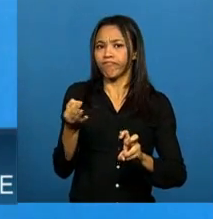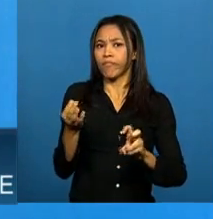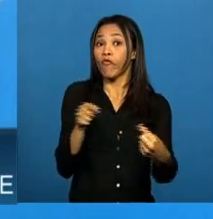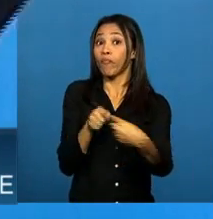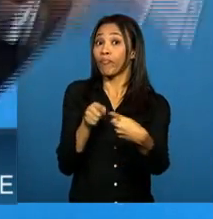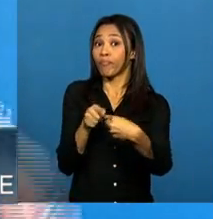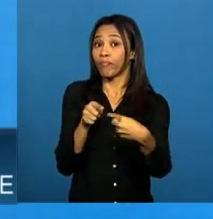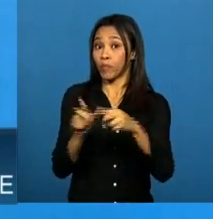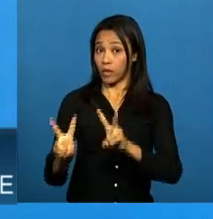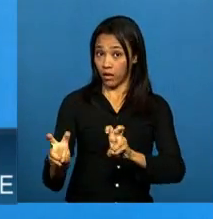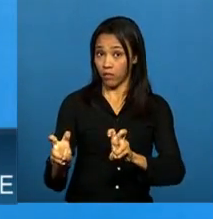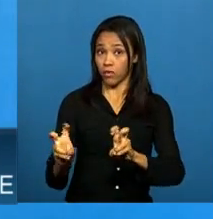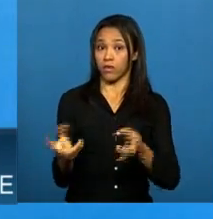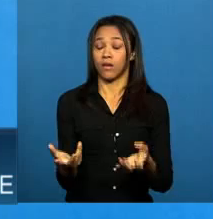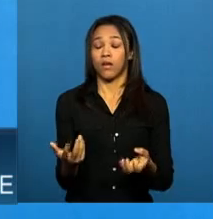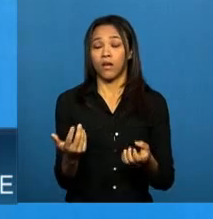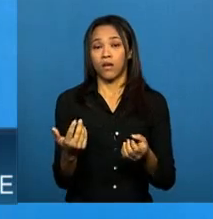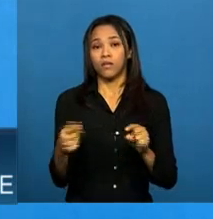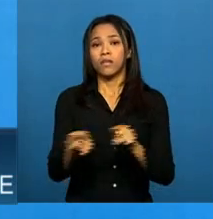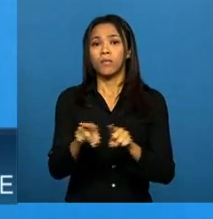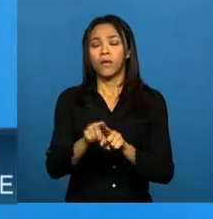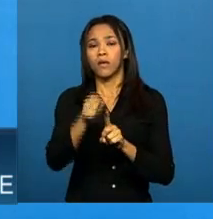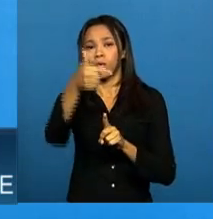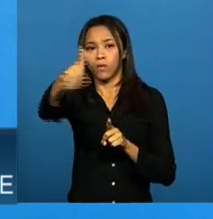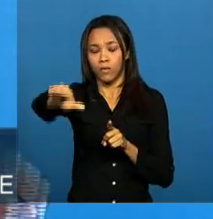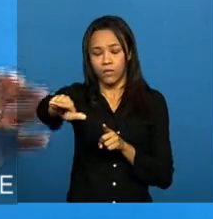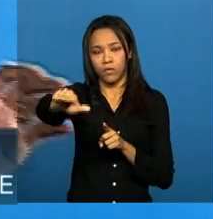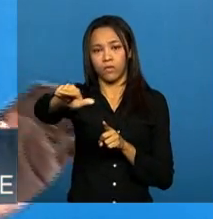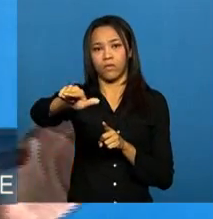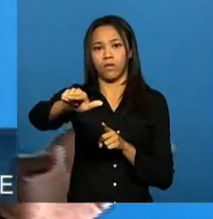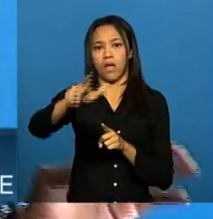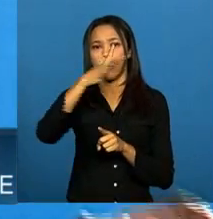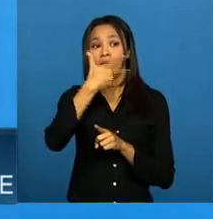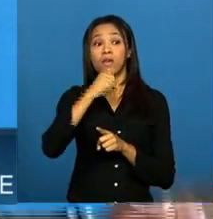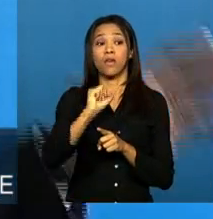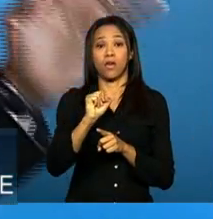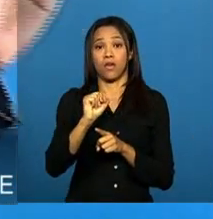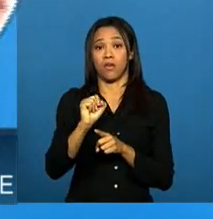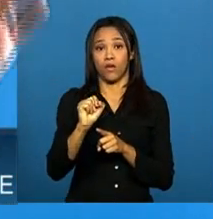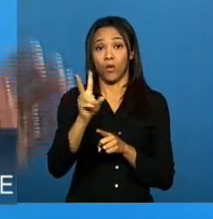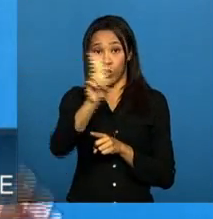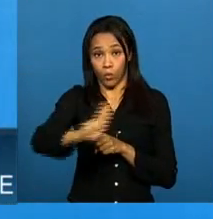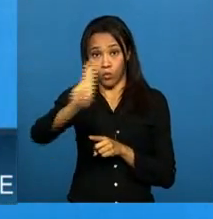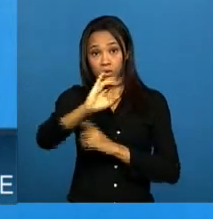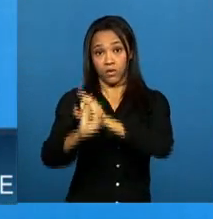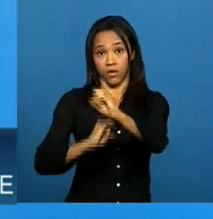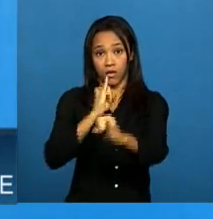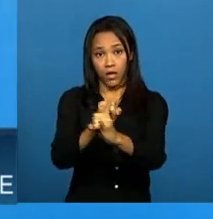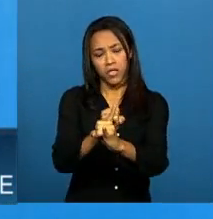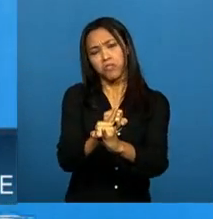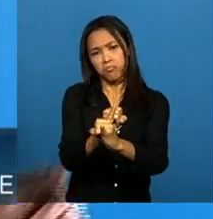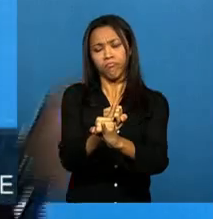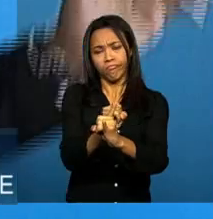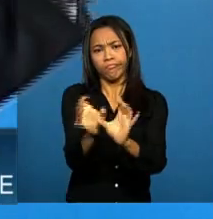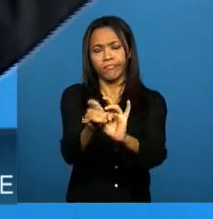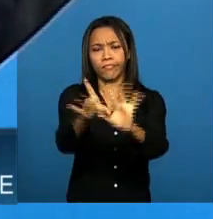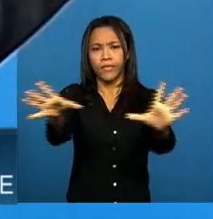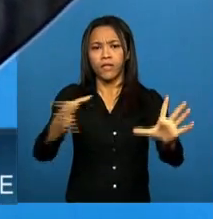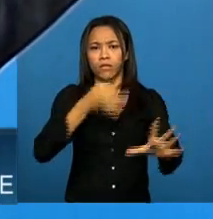Acessando a cada um desses eixos, o usuário vai poder fazer os seus comentários.